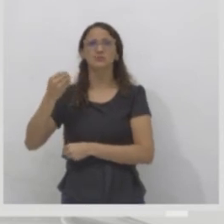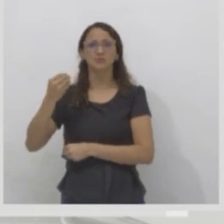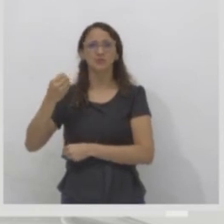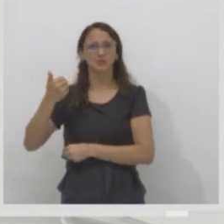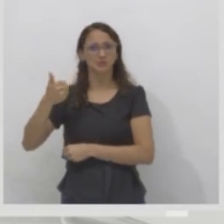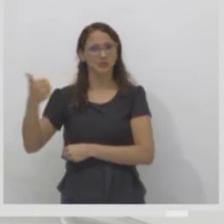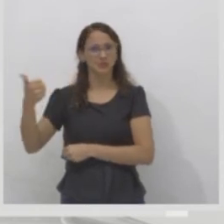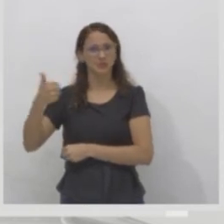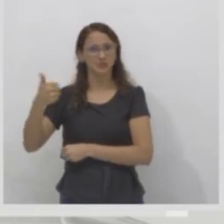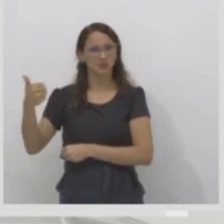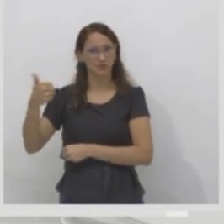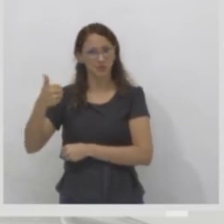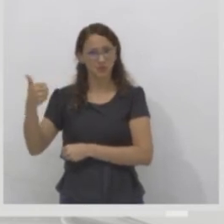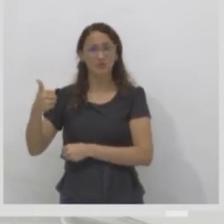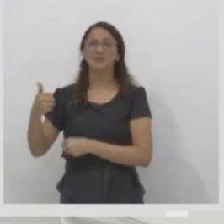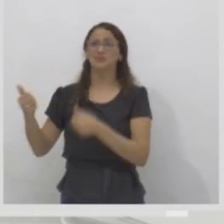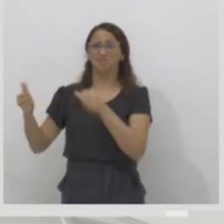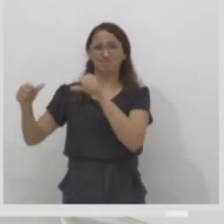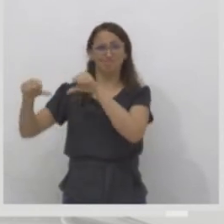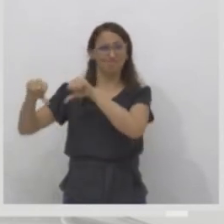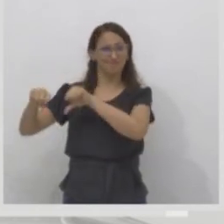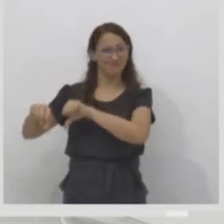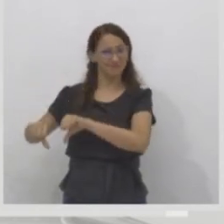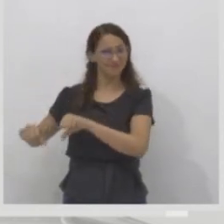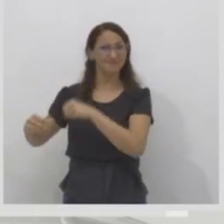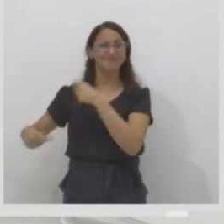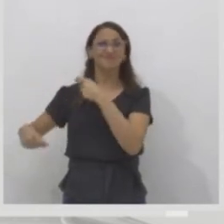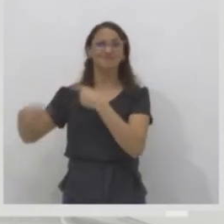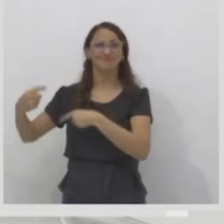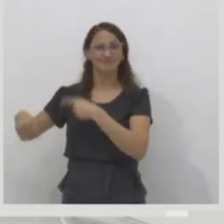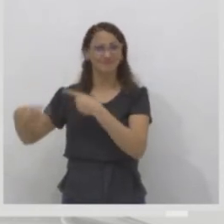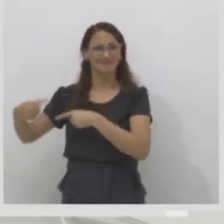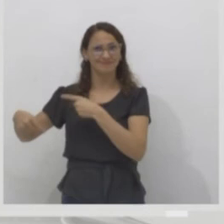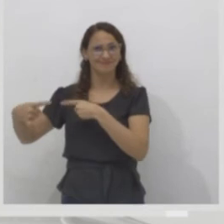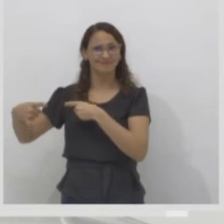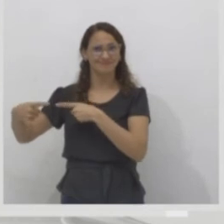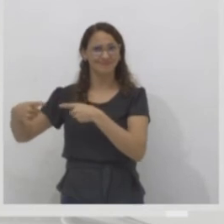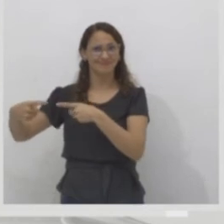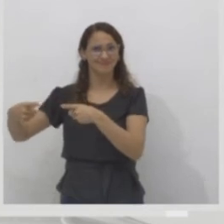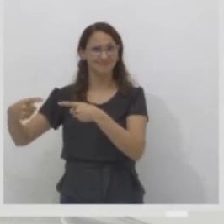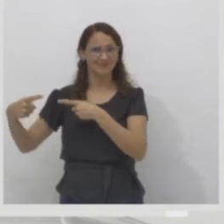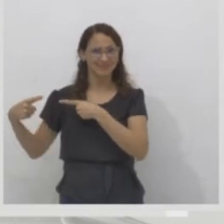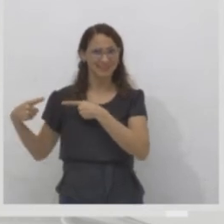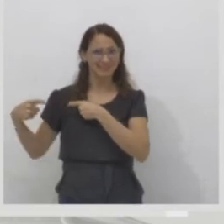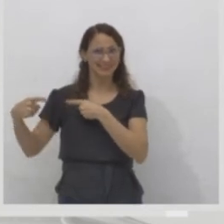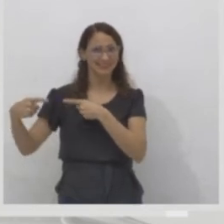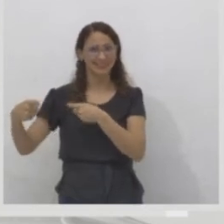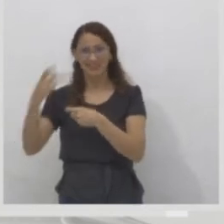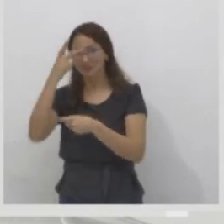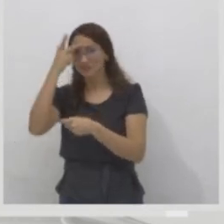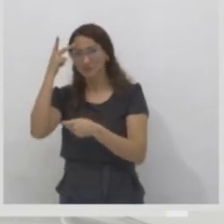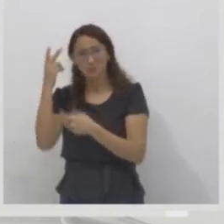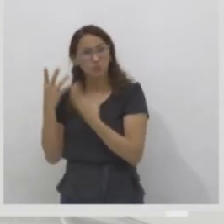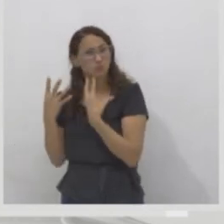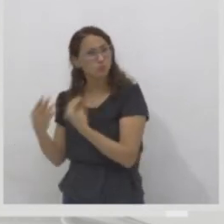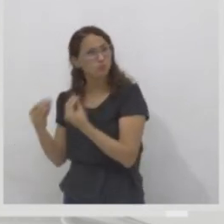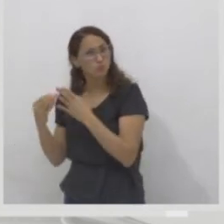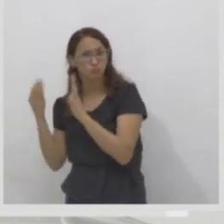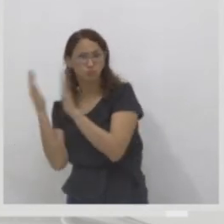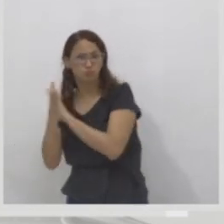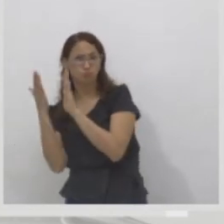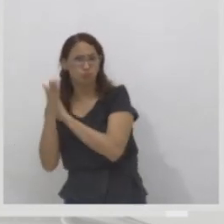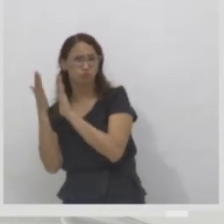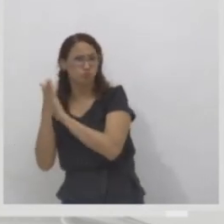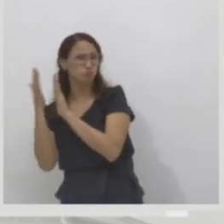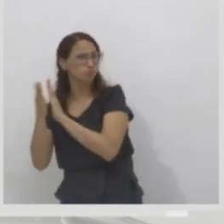Bashar al-Assad. A Síria é o país que mais pessoas fugiu por causa da guerra,